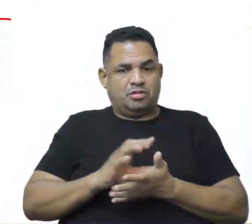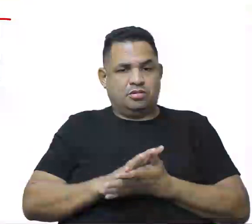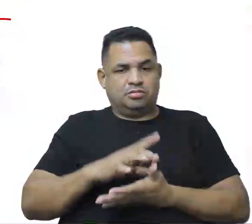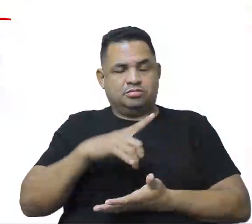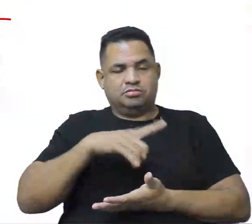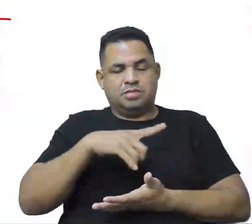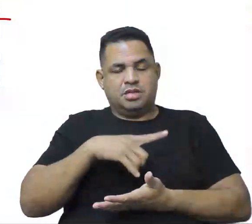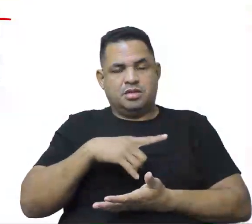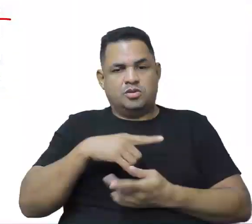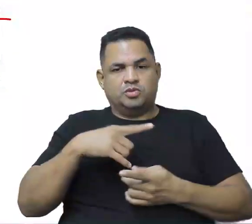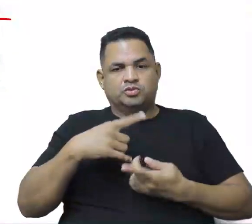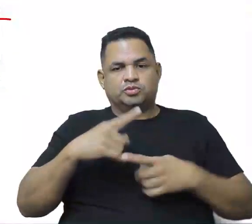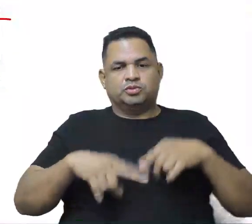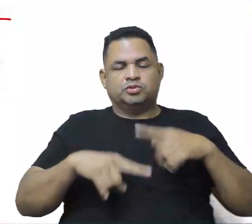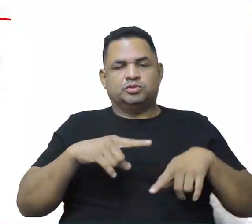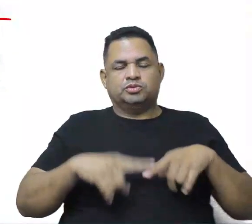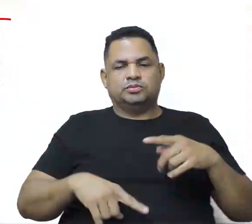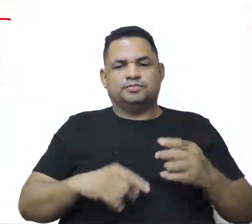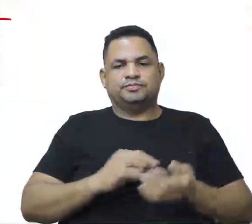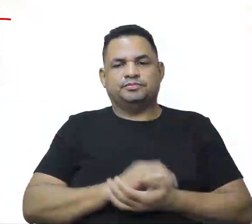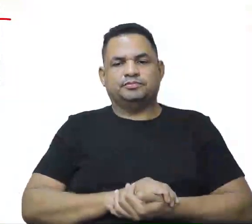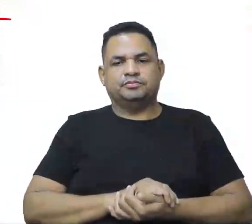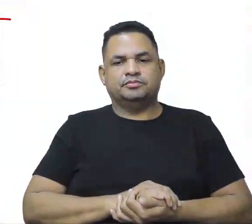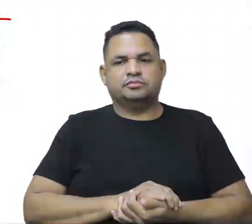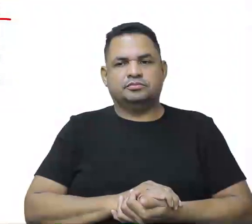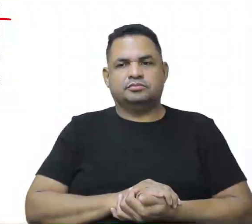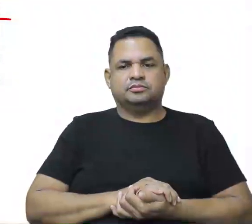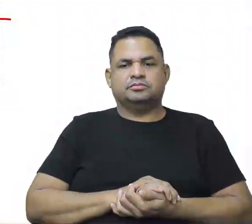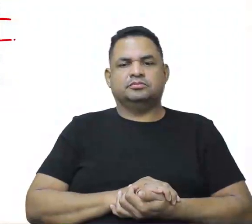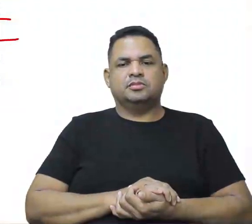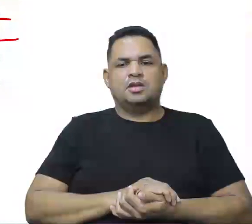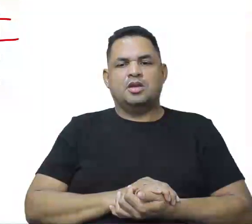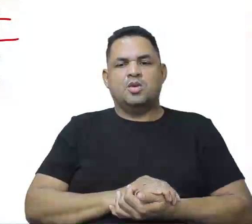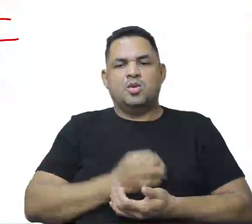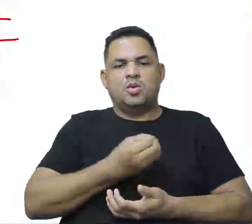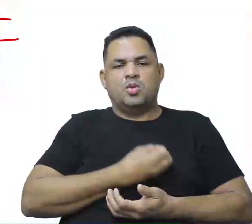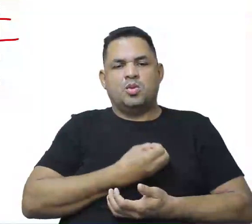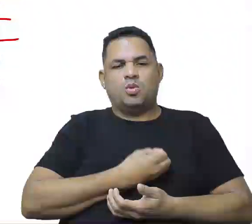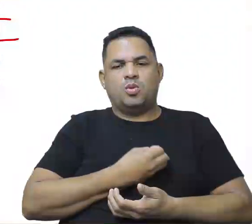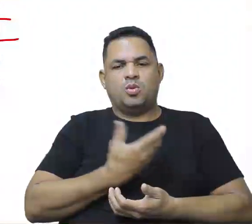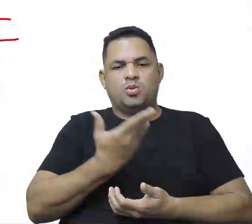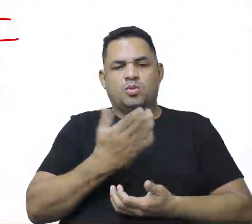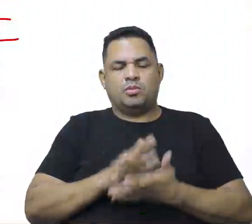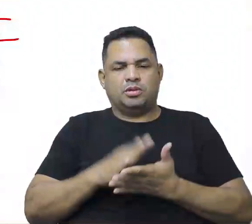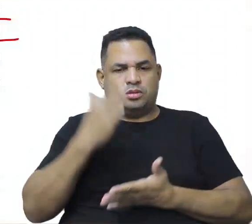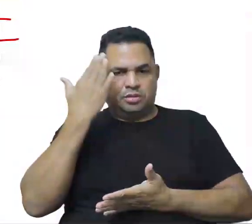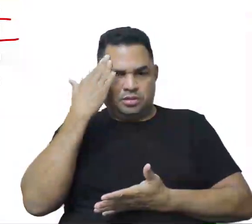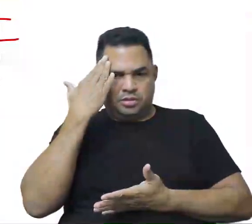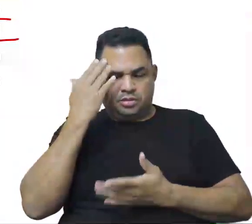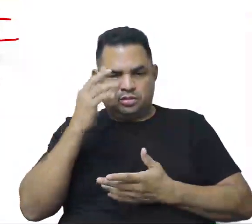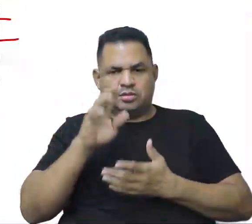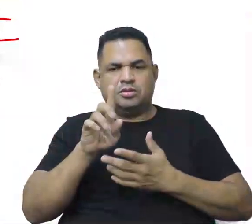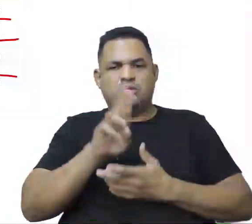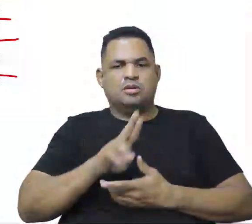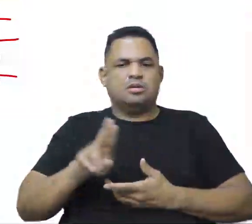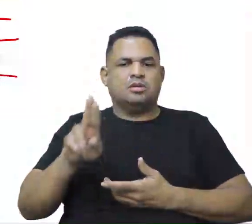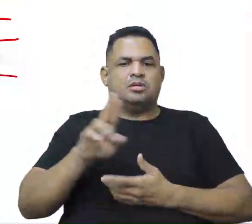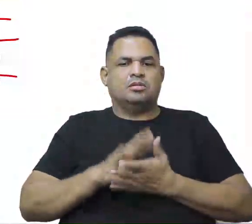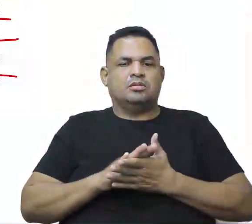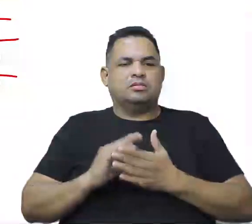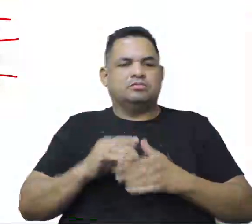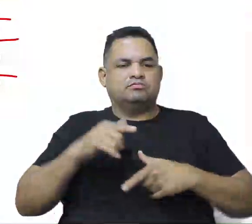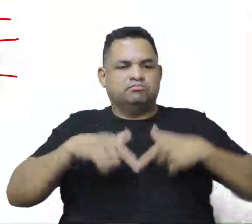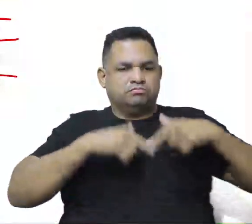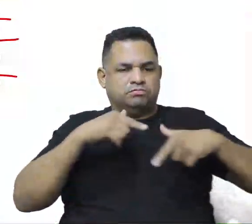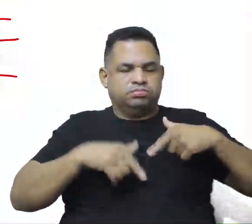de produzirem os produtos. Um dado essencial do entendimento do consumo é que